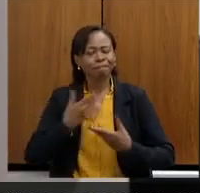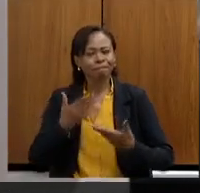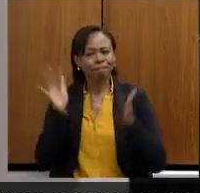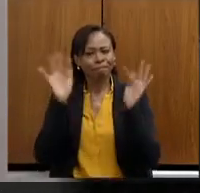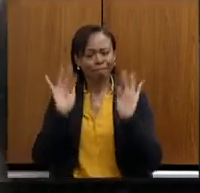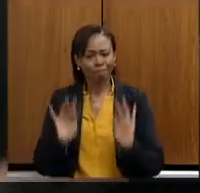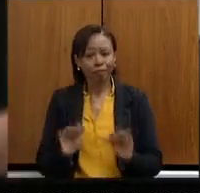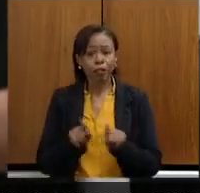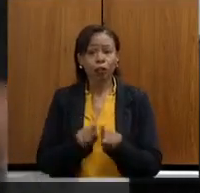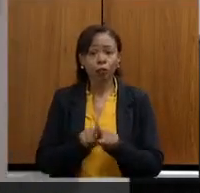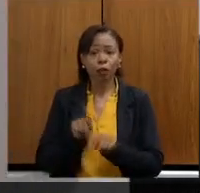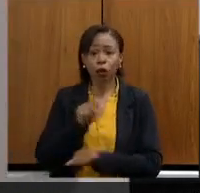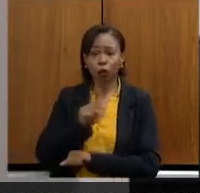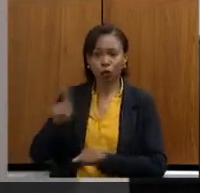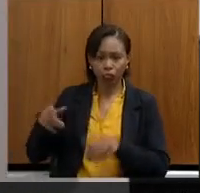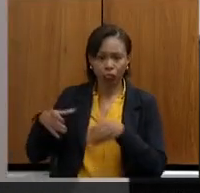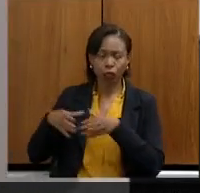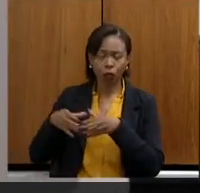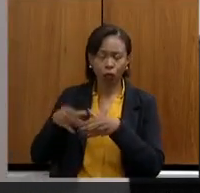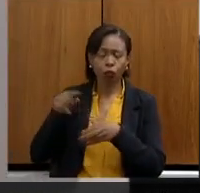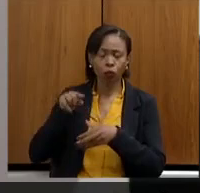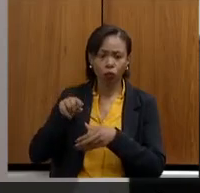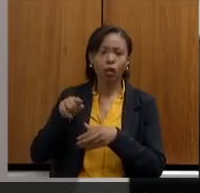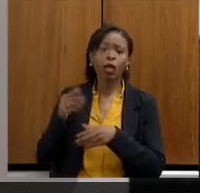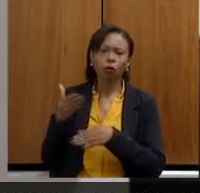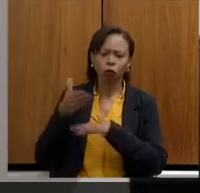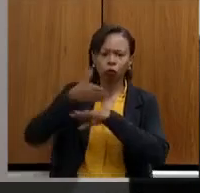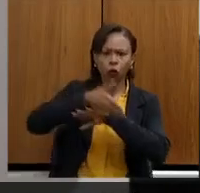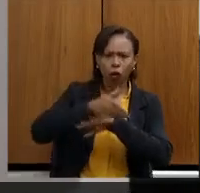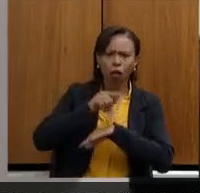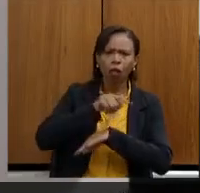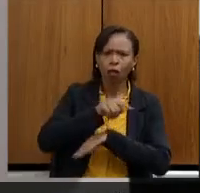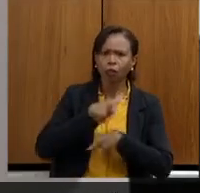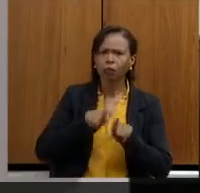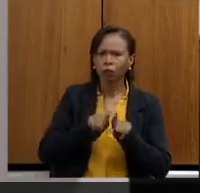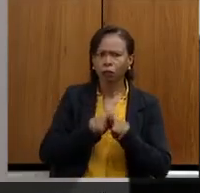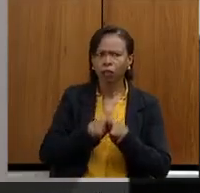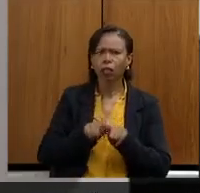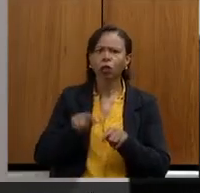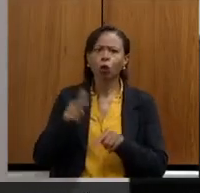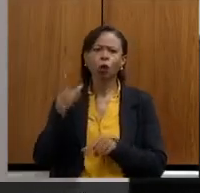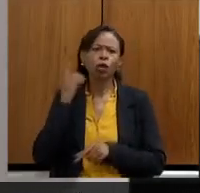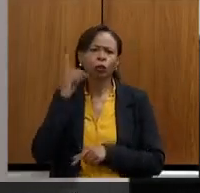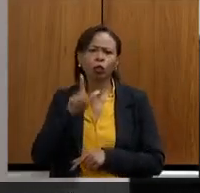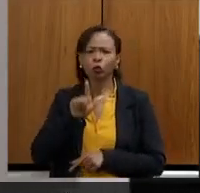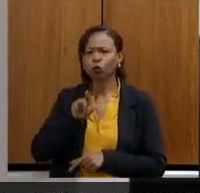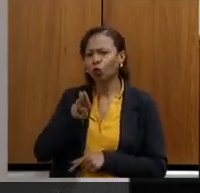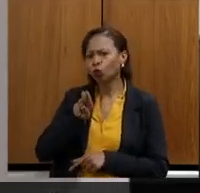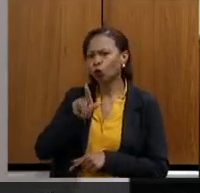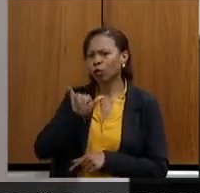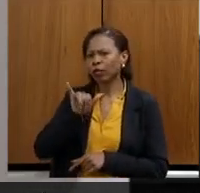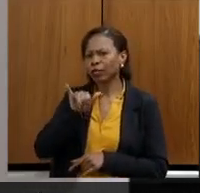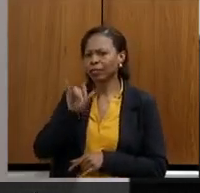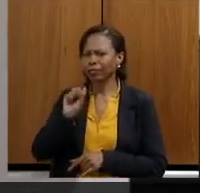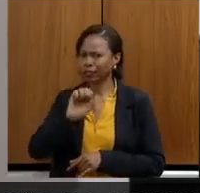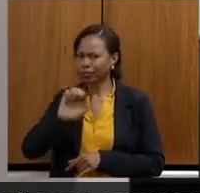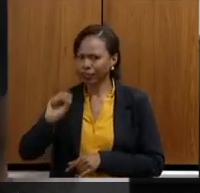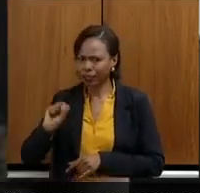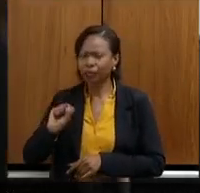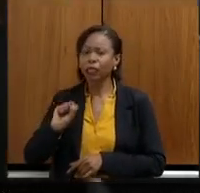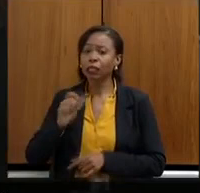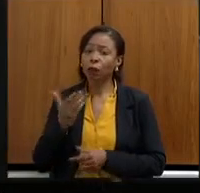presidente da nossa comissão, Noraldino Júlio, também esteve lá, o deputado Ulisses Gomes. Então, Minas Gerais esteve muitíssimo bem